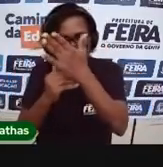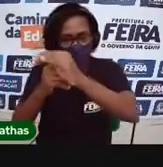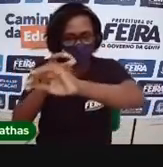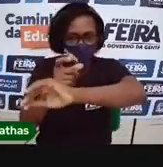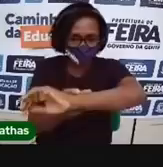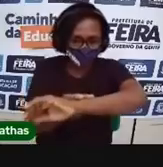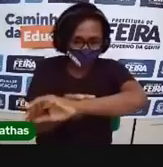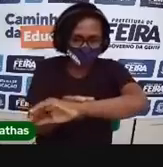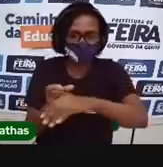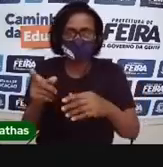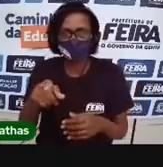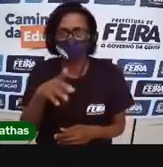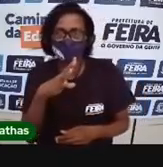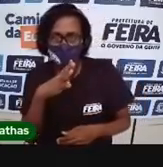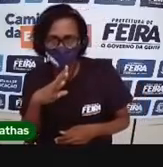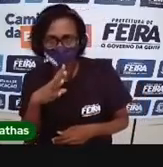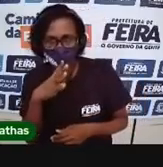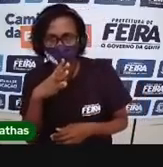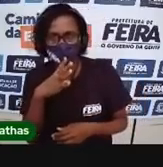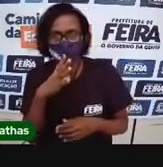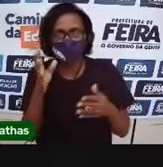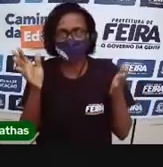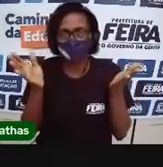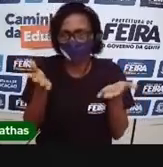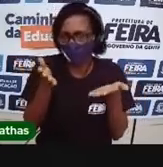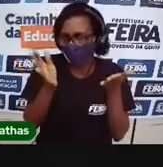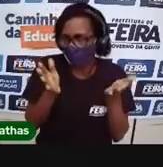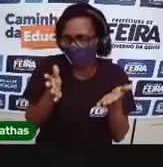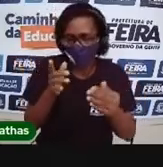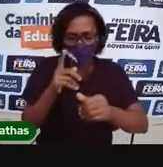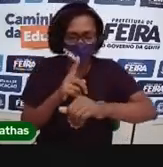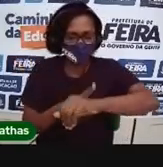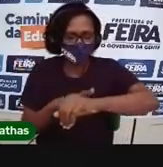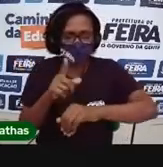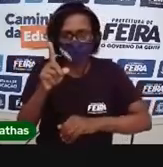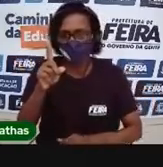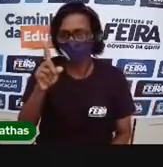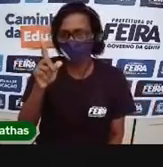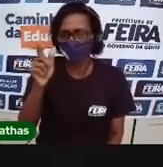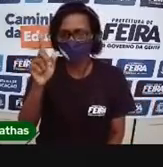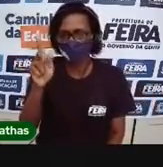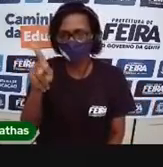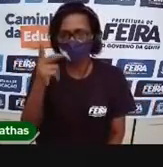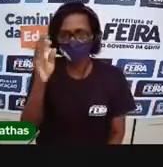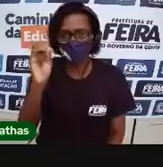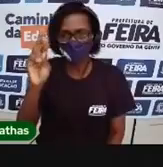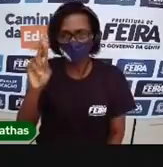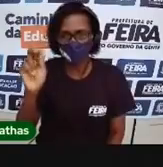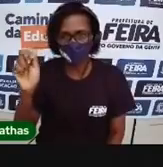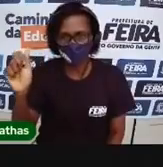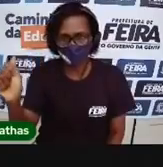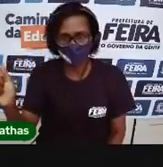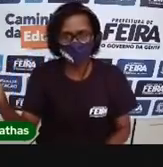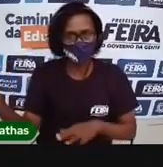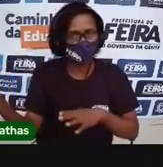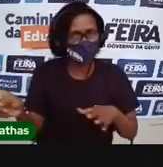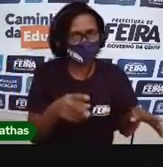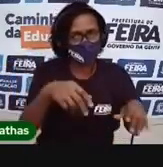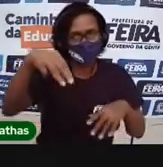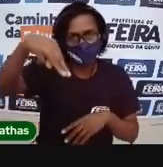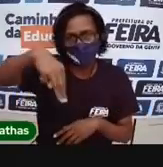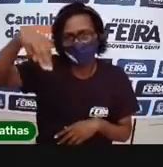várias unidades de medida do tempo, como a hora, minuto, segundo, semana,